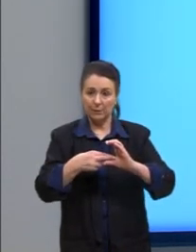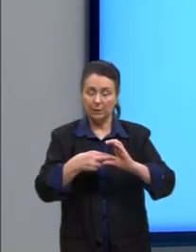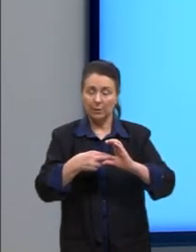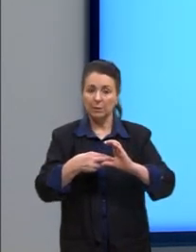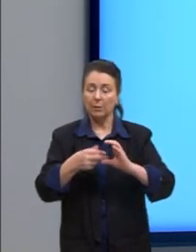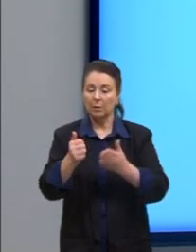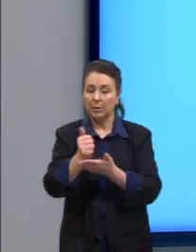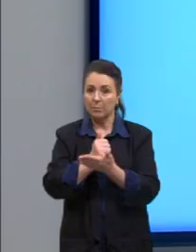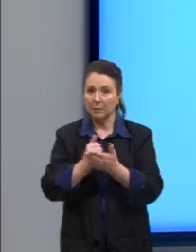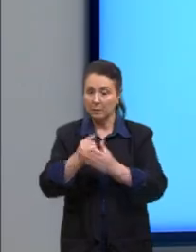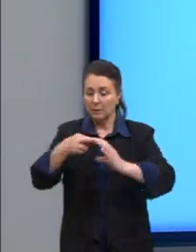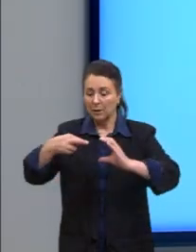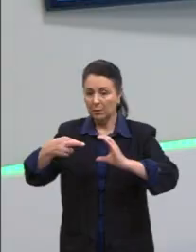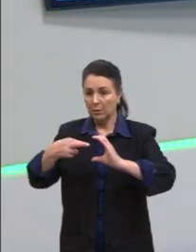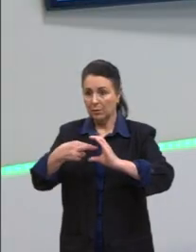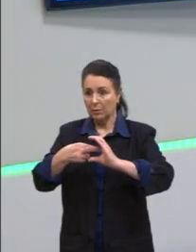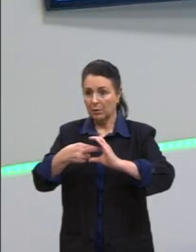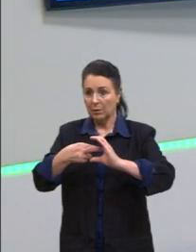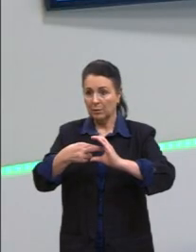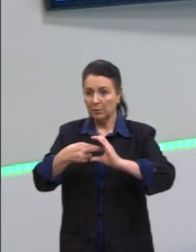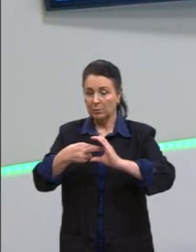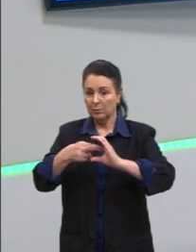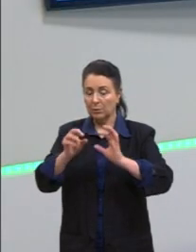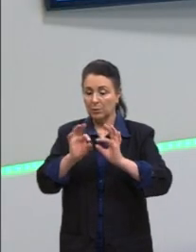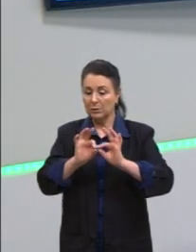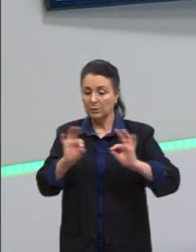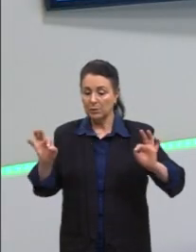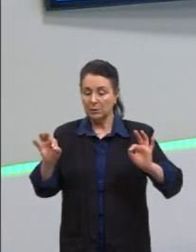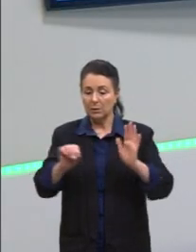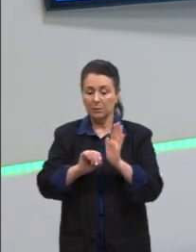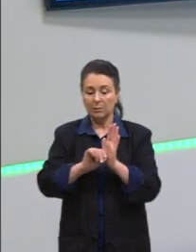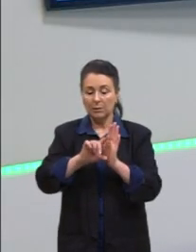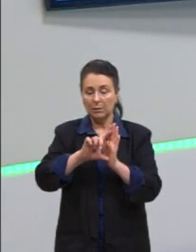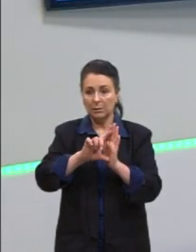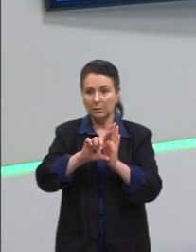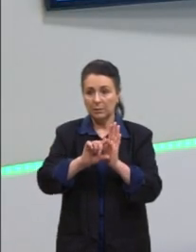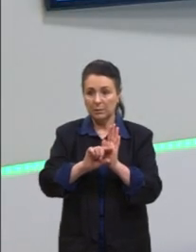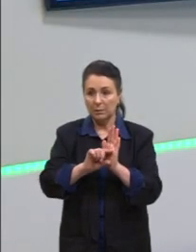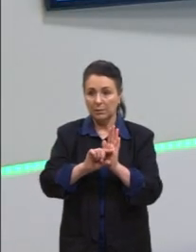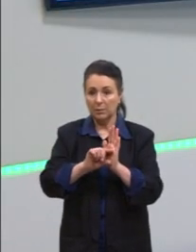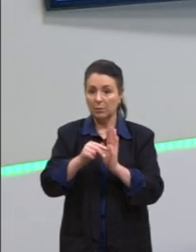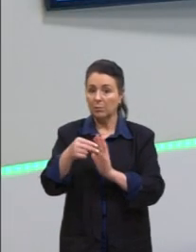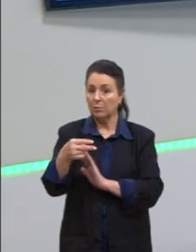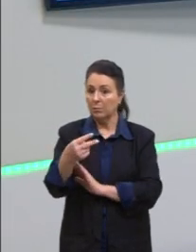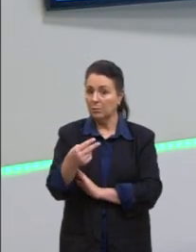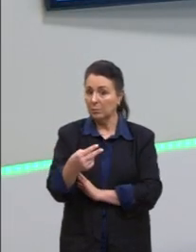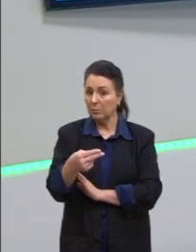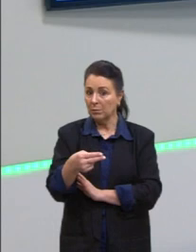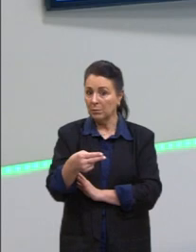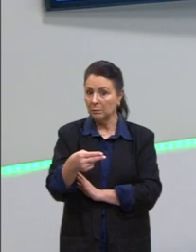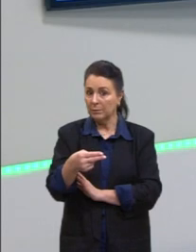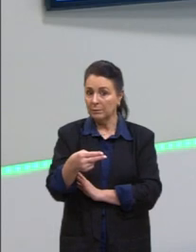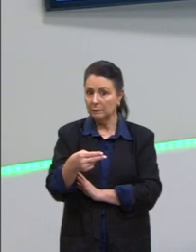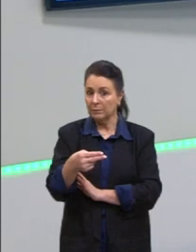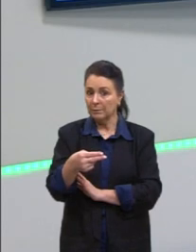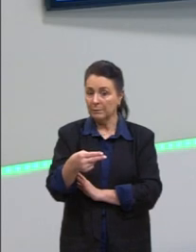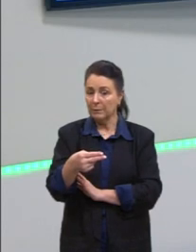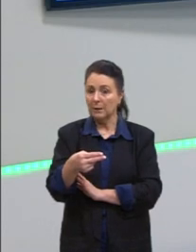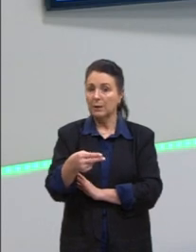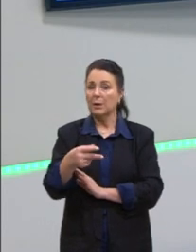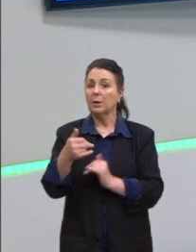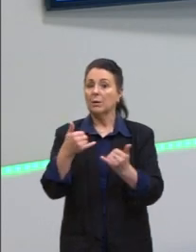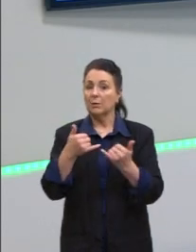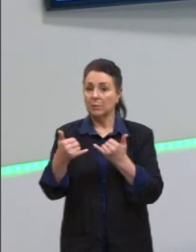basear no raio, se a distância, ela é maior, menor ou igual ao raio. E daí, eu trouxe um